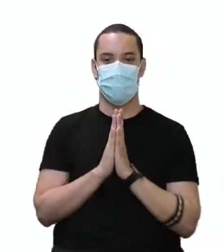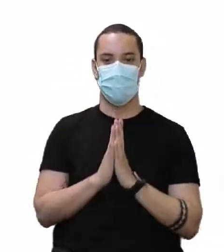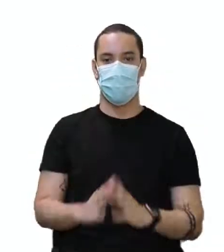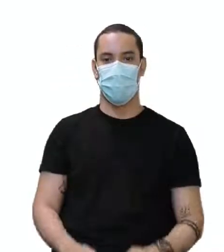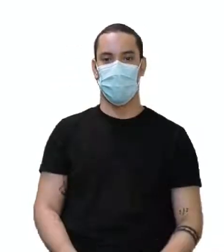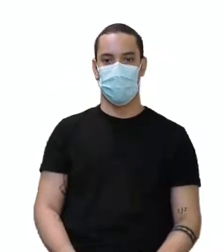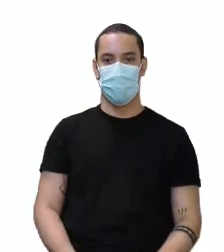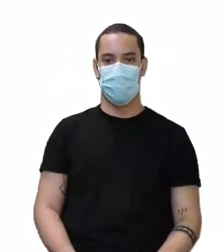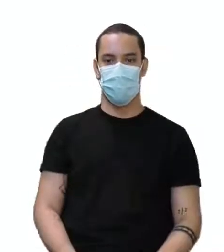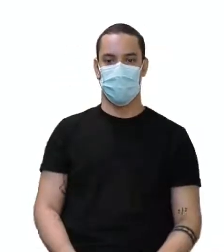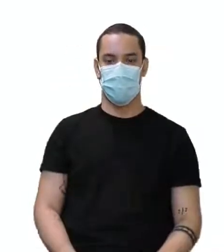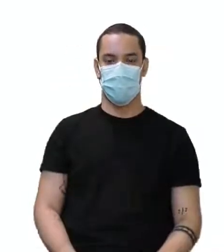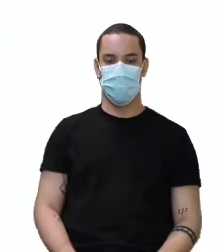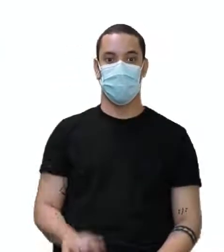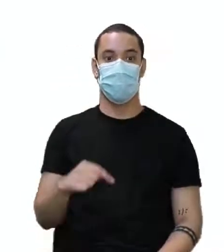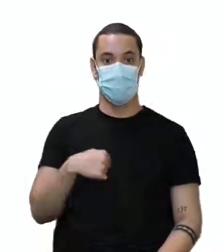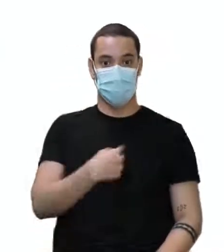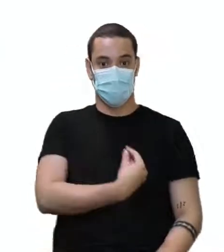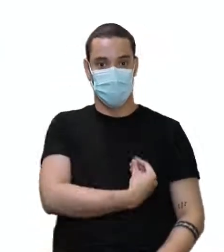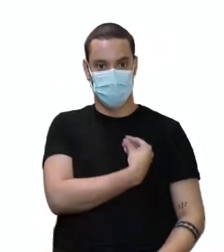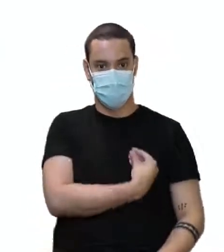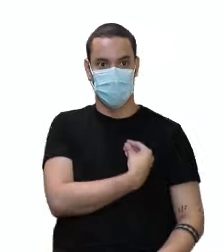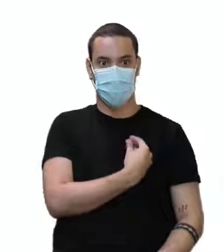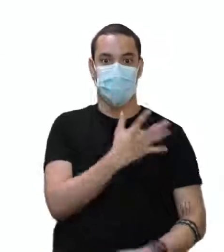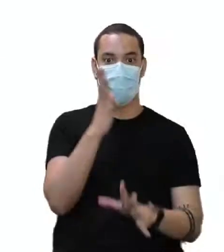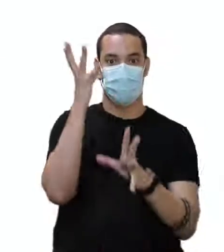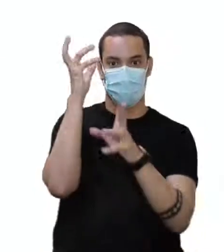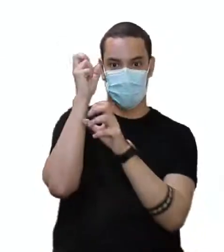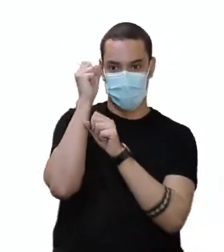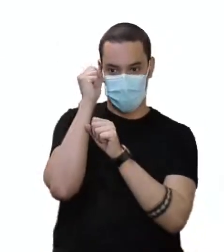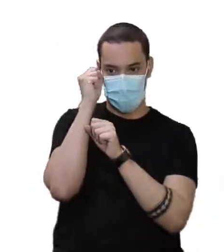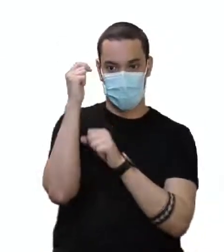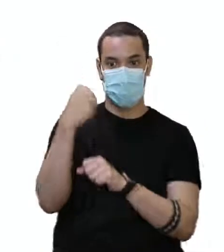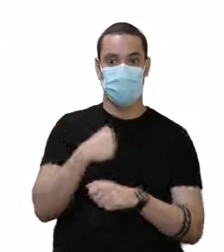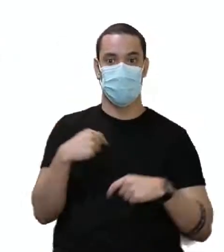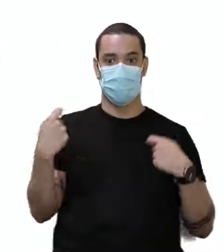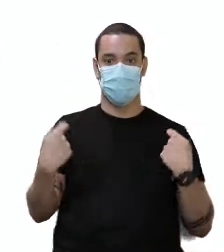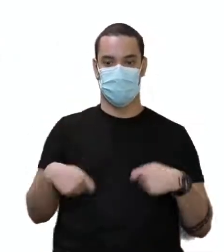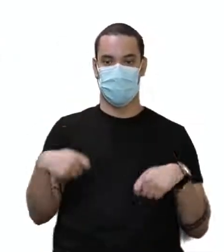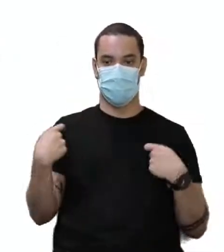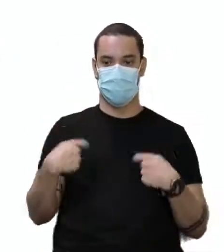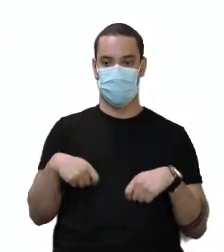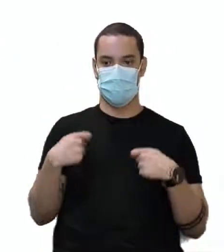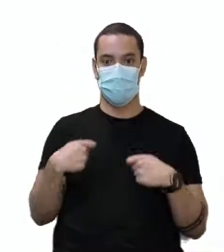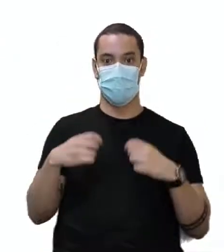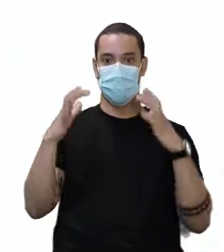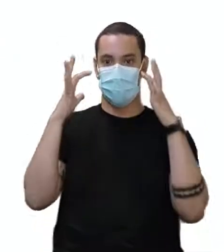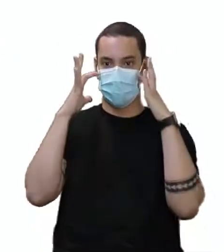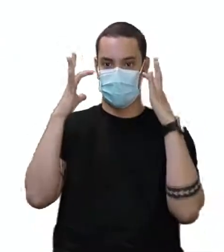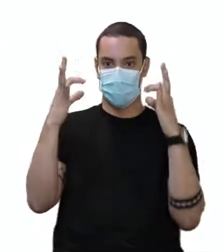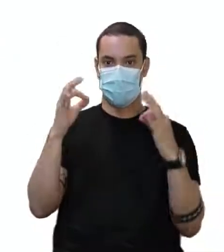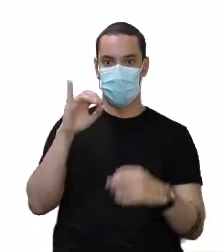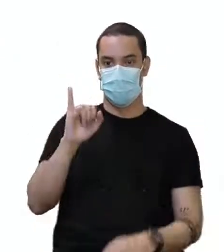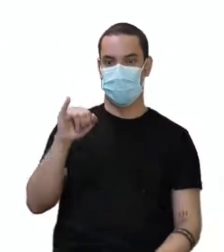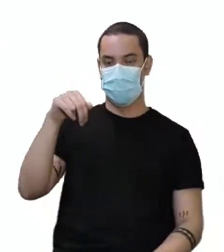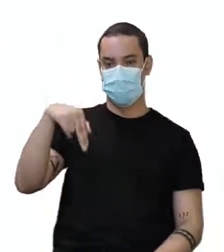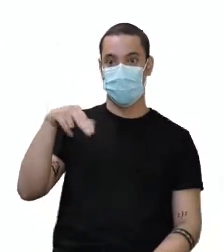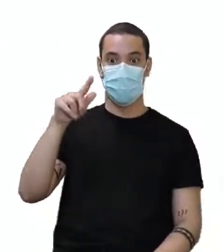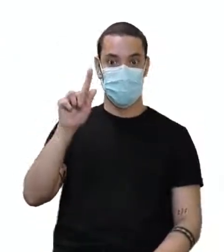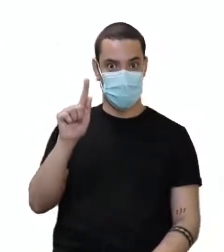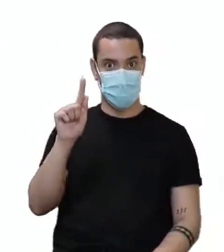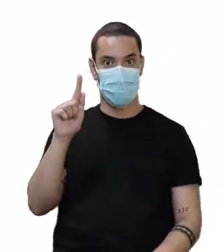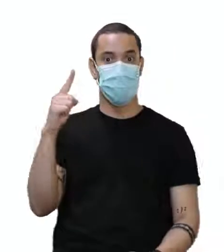was sleeping. Eu estava dormindo. Eu preciso prestar atenção nesse NG aqui.